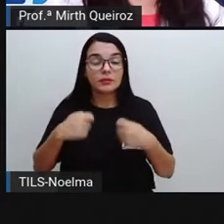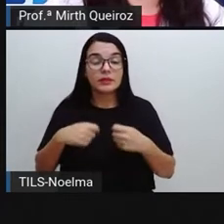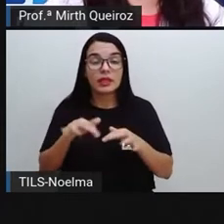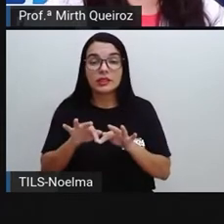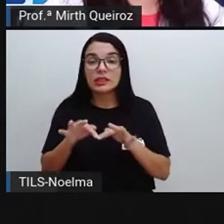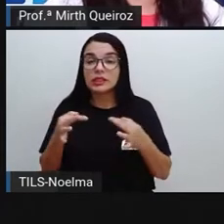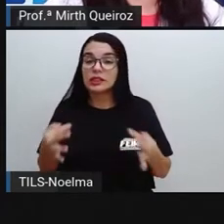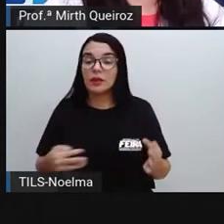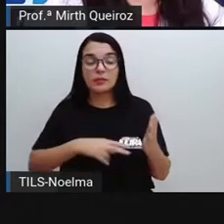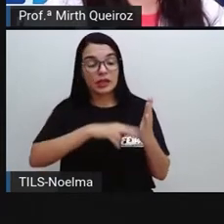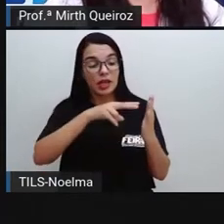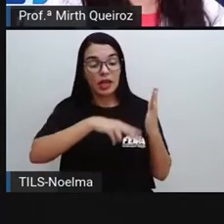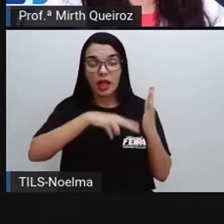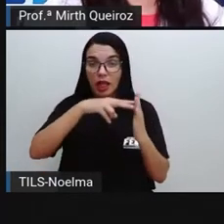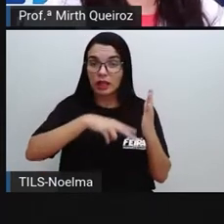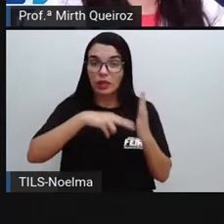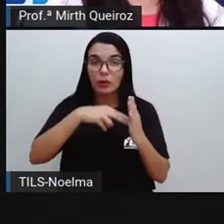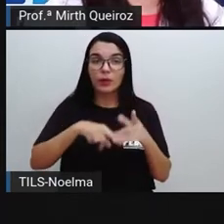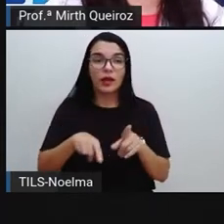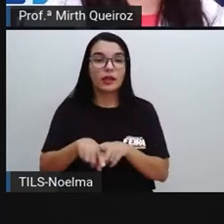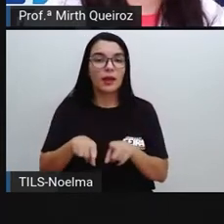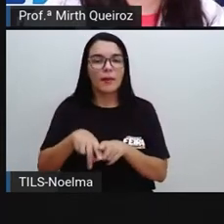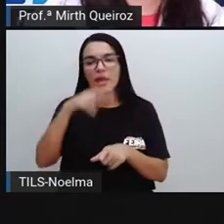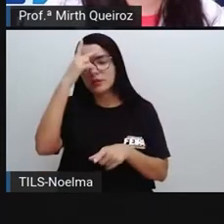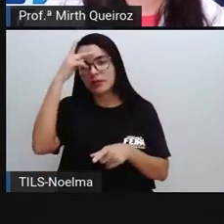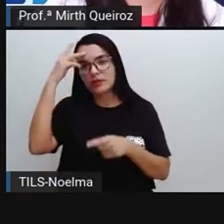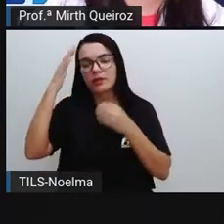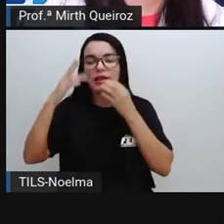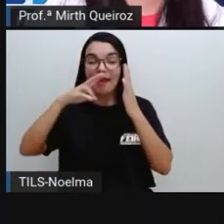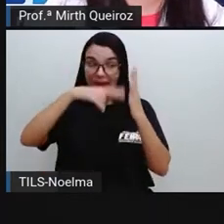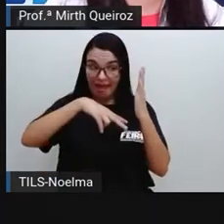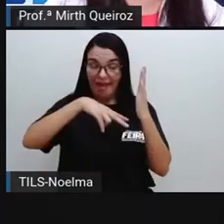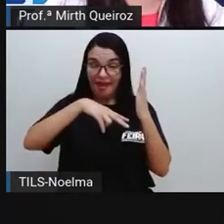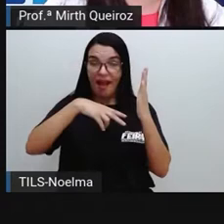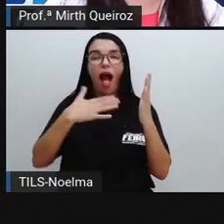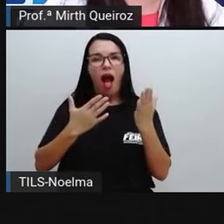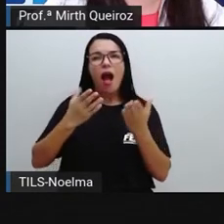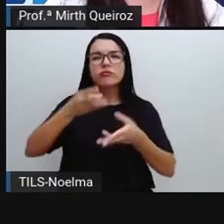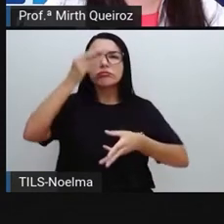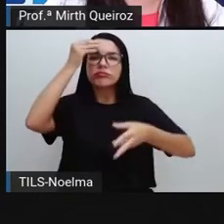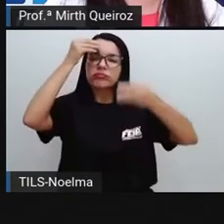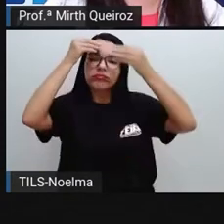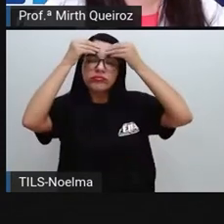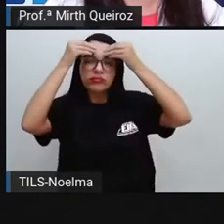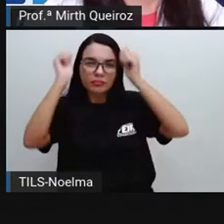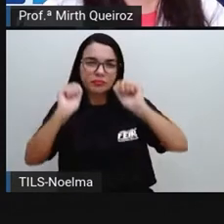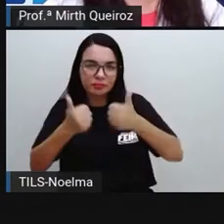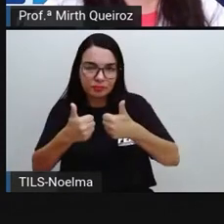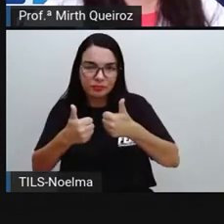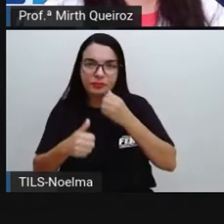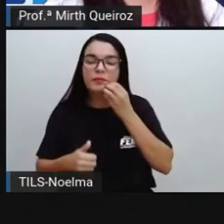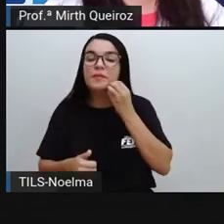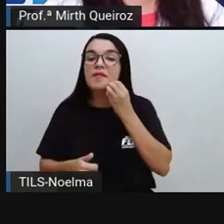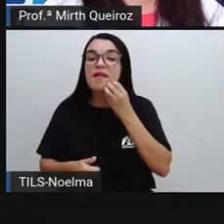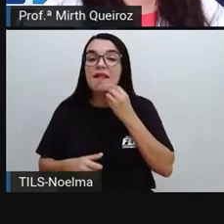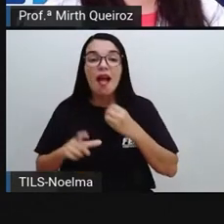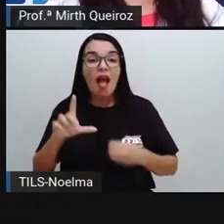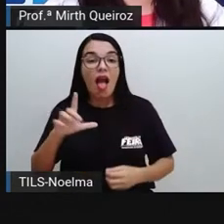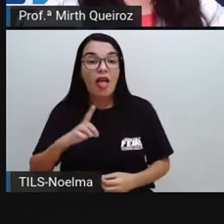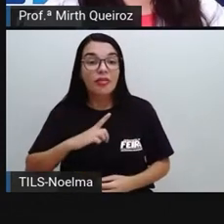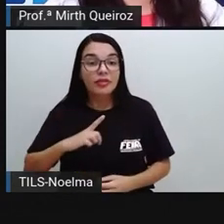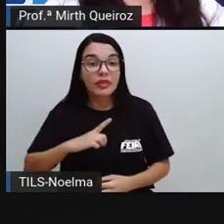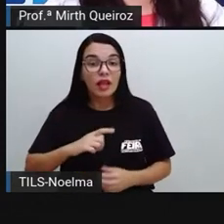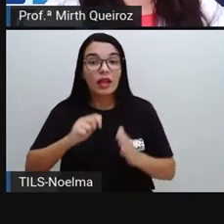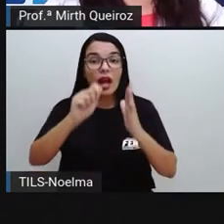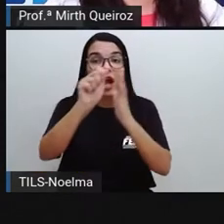para que as pessoas possam ler e compreender, que esteja próxima à realidade desse leitor. Existem até